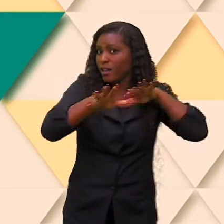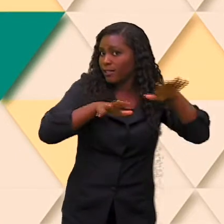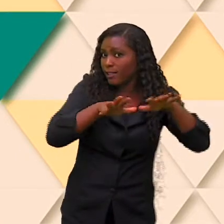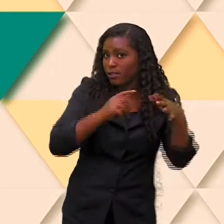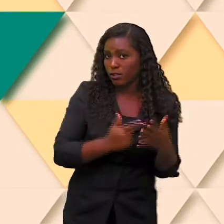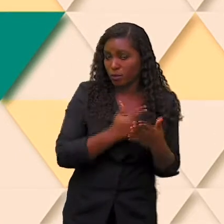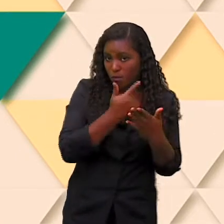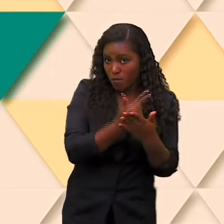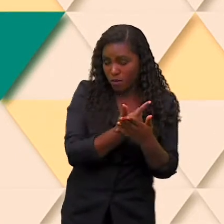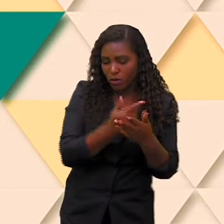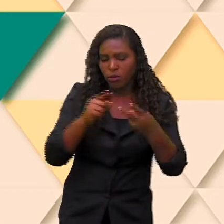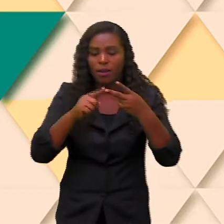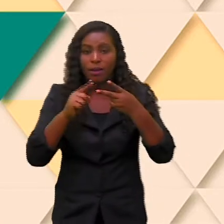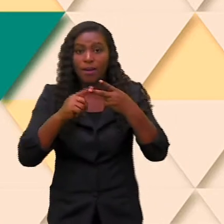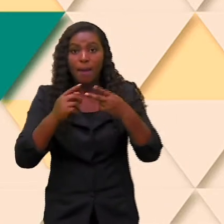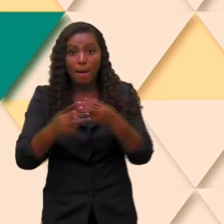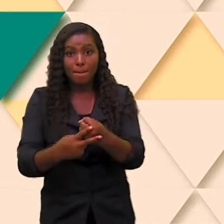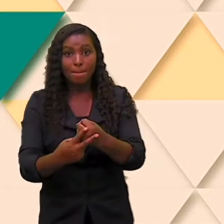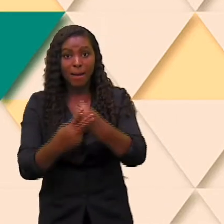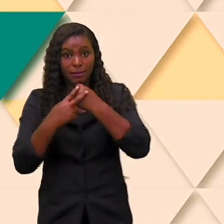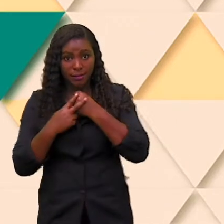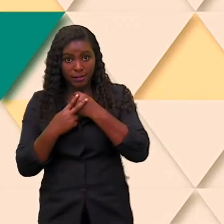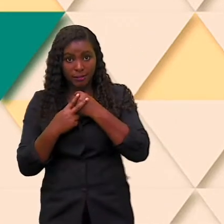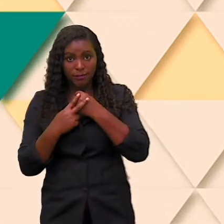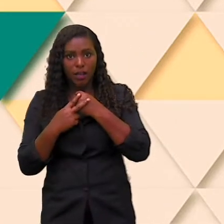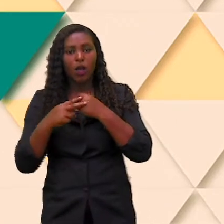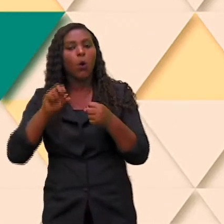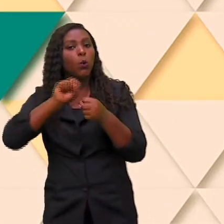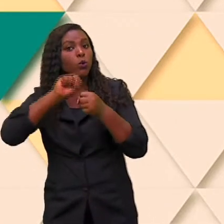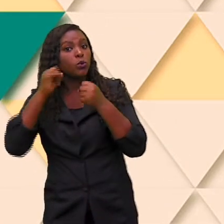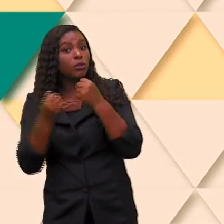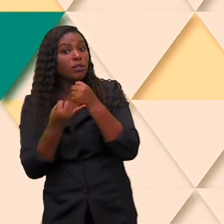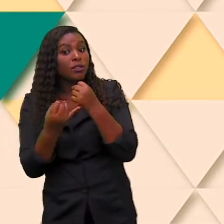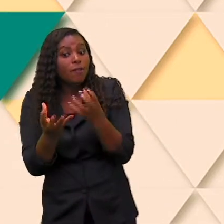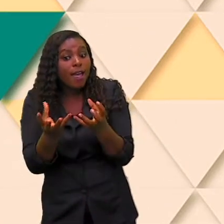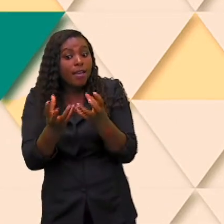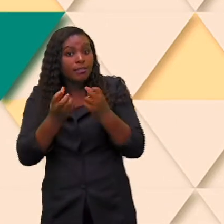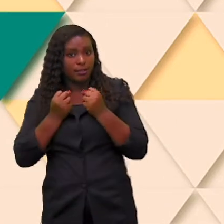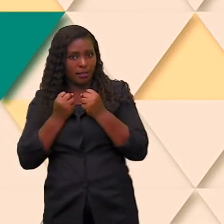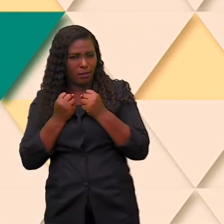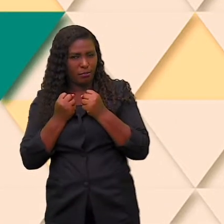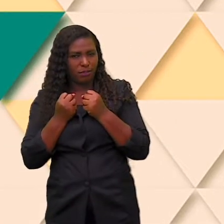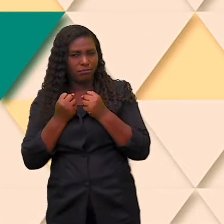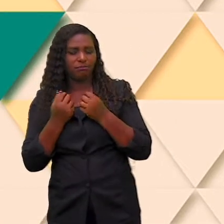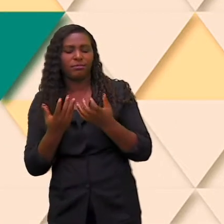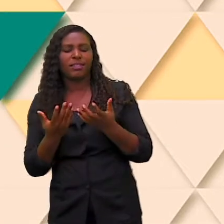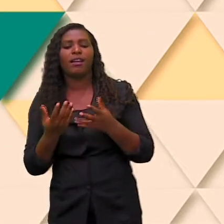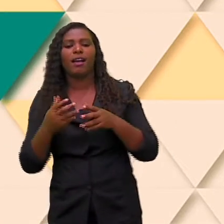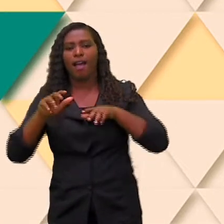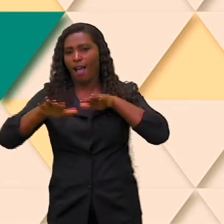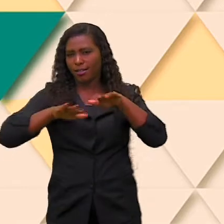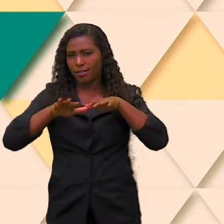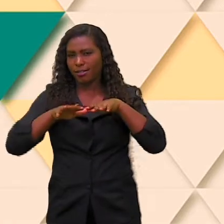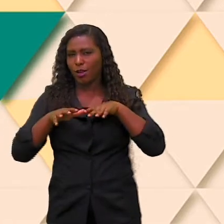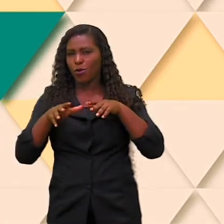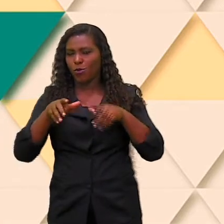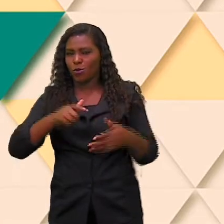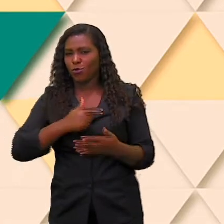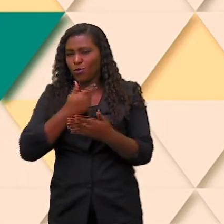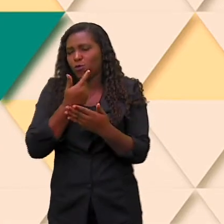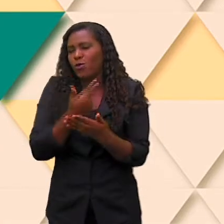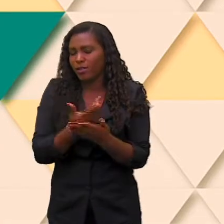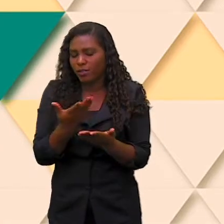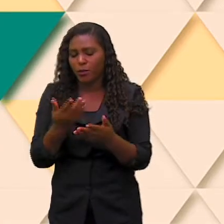ação, ok? E na voz reflexiva eu tenho um sujeito que além de fazer uma ação, ele